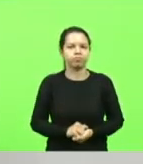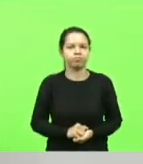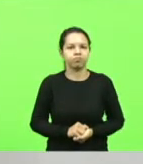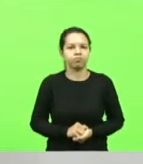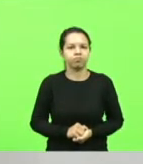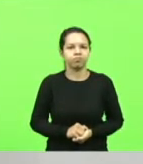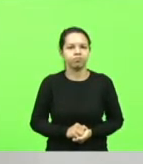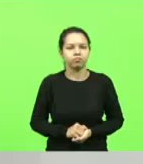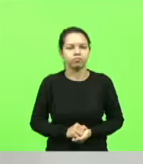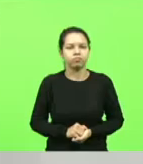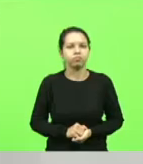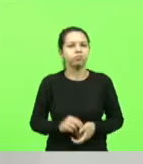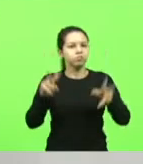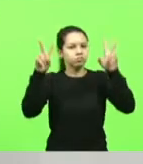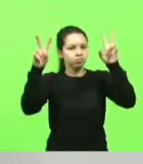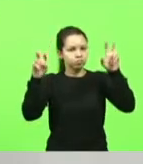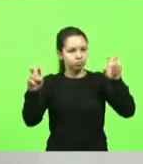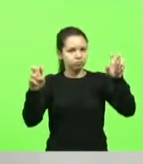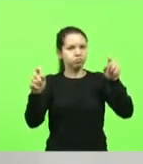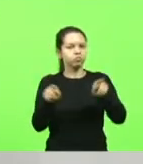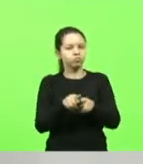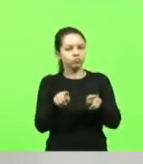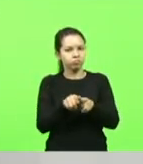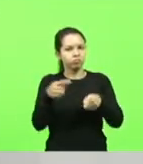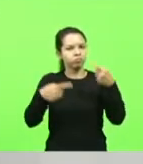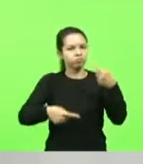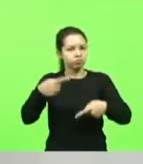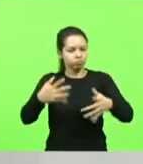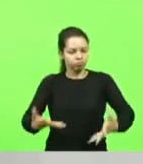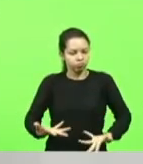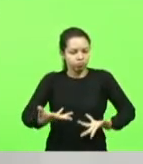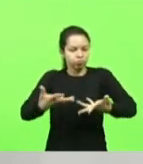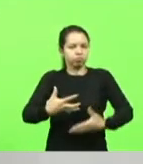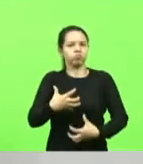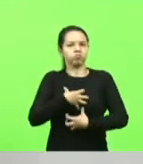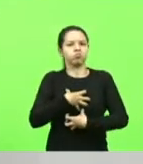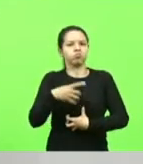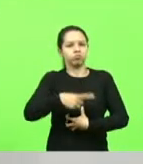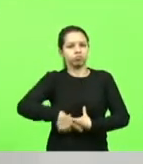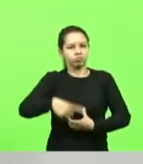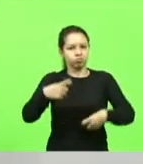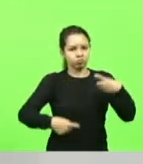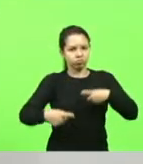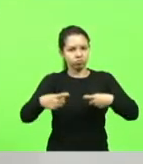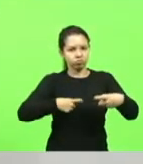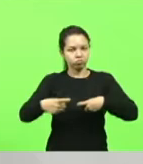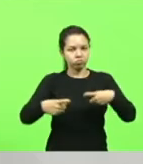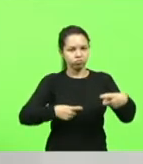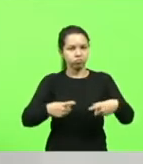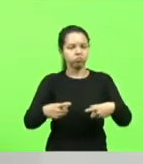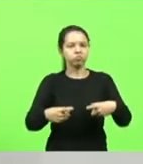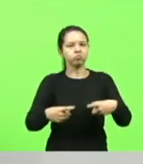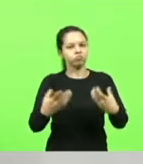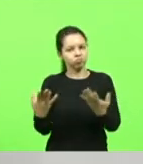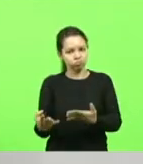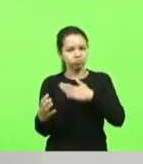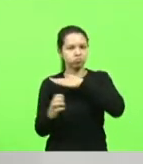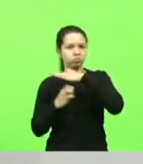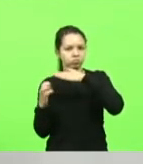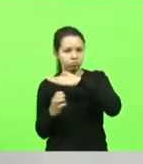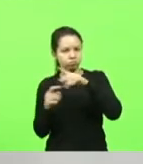para tocar no assunto e avivar esse sentimento de que estamos em guerra, inclusive nos nossos empresários, nos nossos comerciantes.